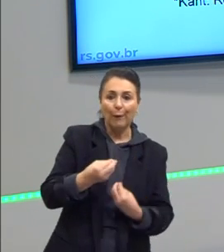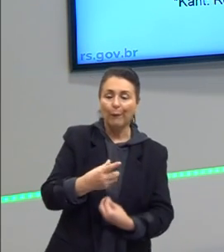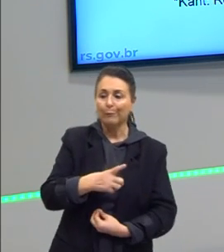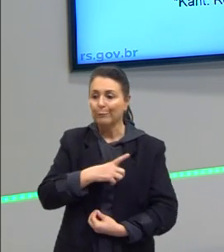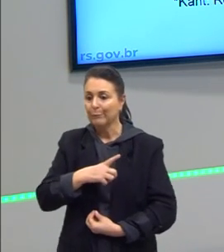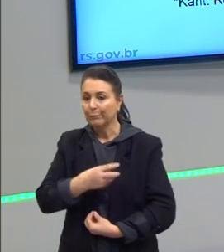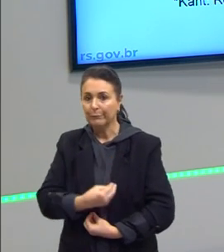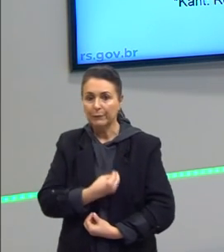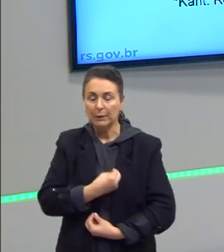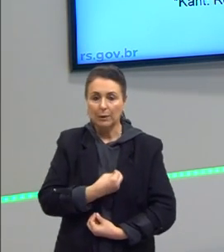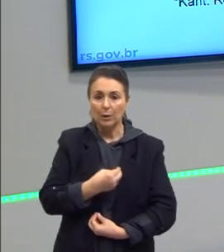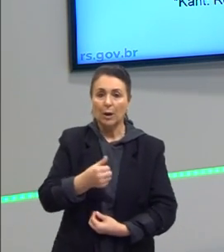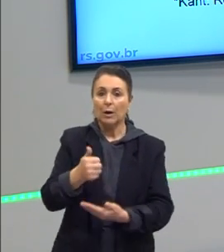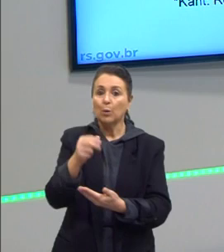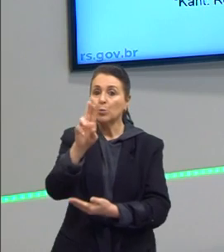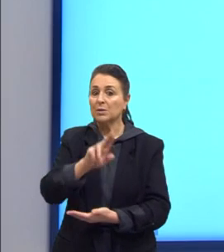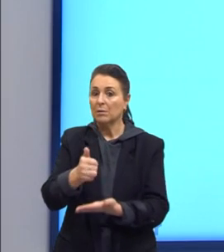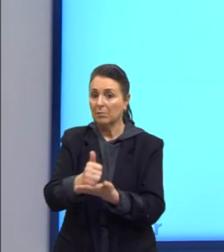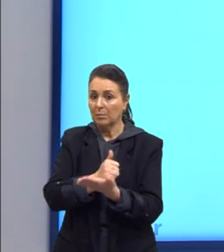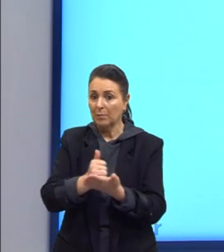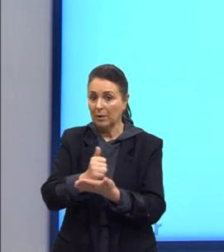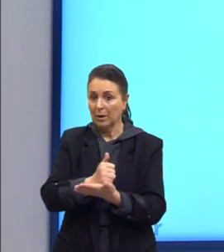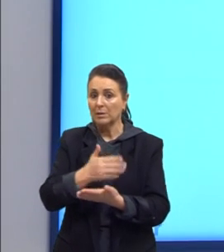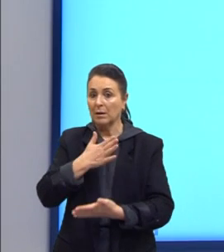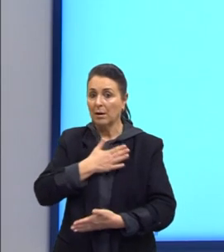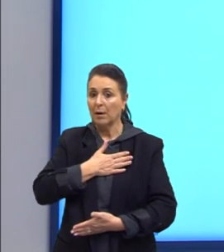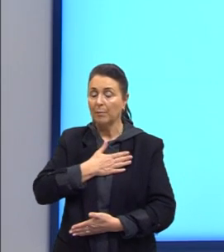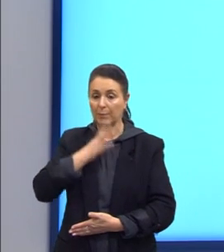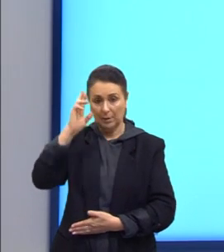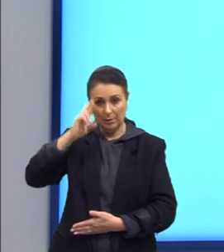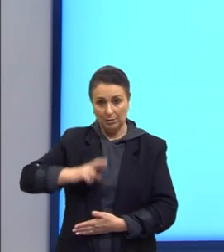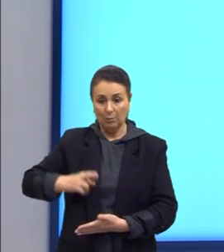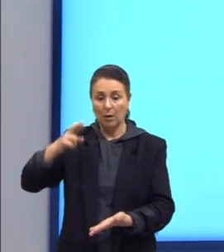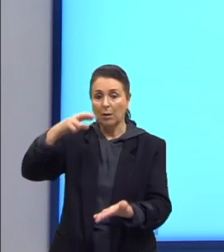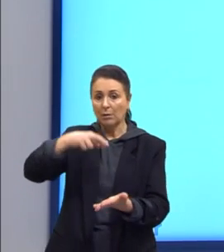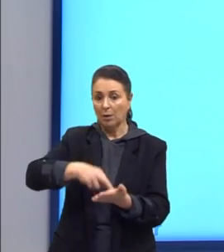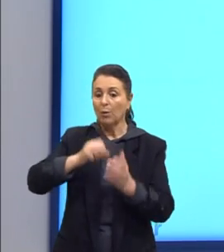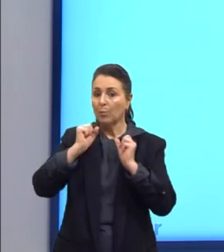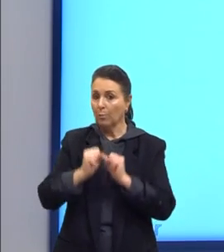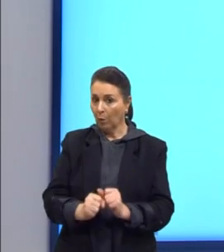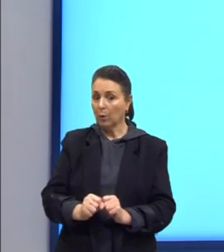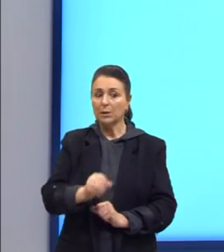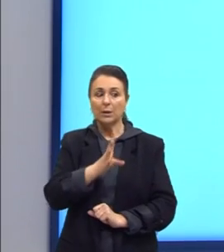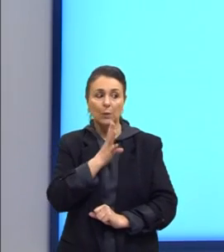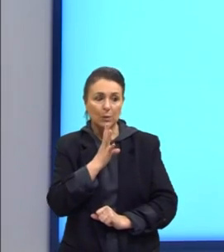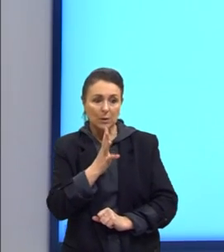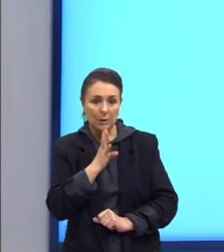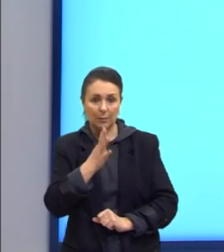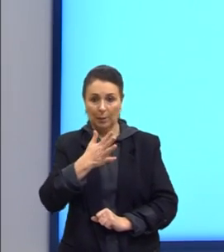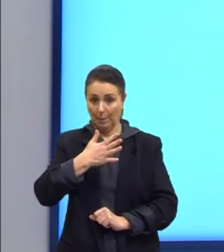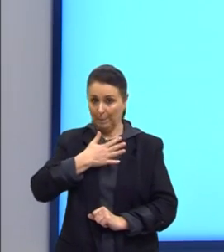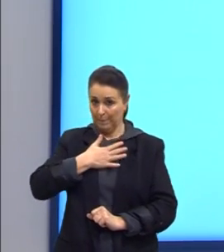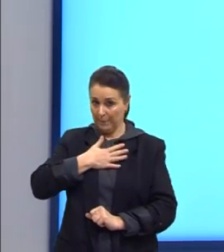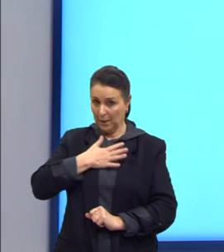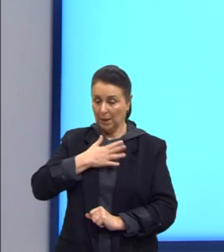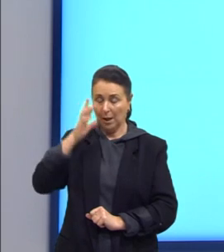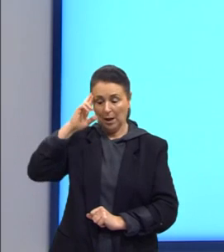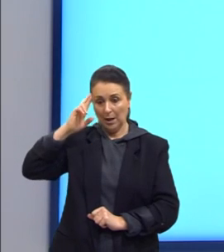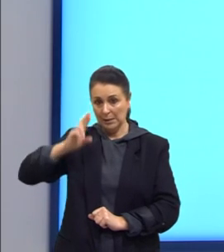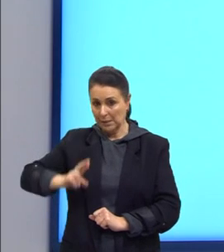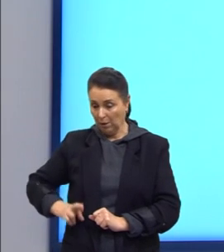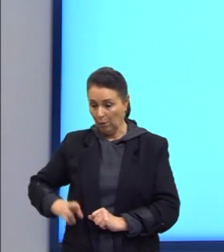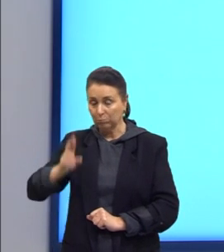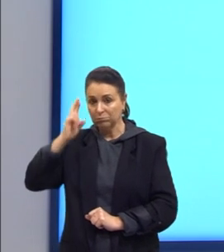fundamentos através da minha razão, a realidade existe e pode ser conhecida pela minha razão. Certo? Também,